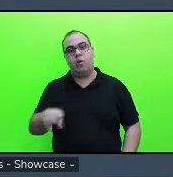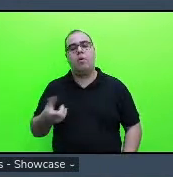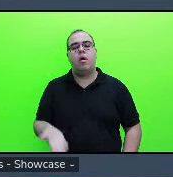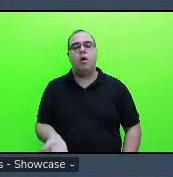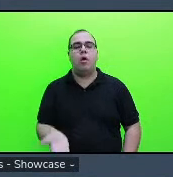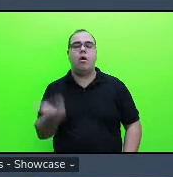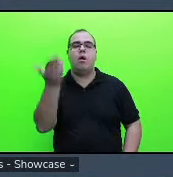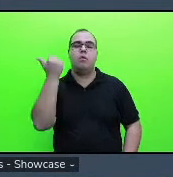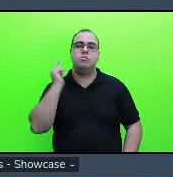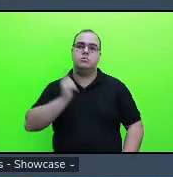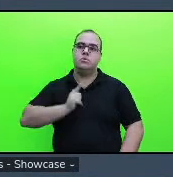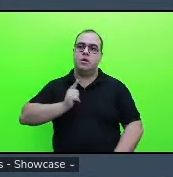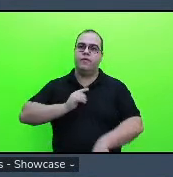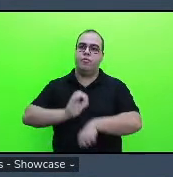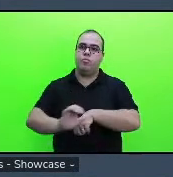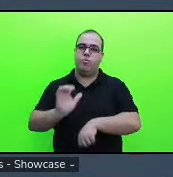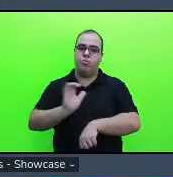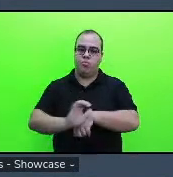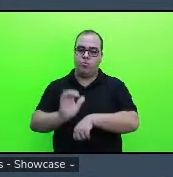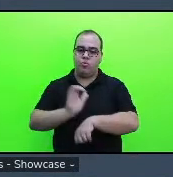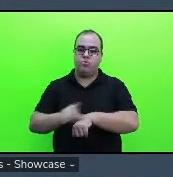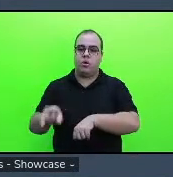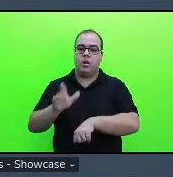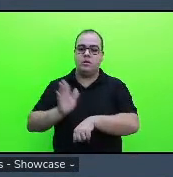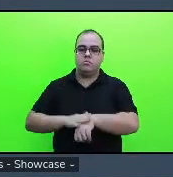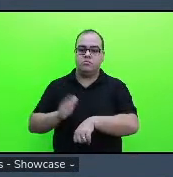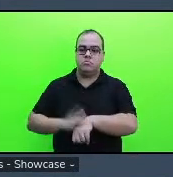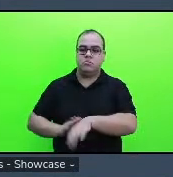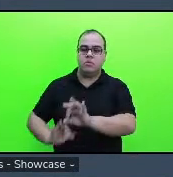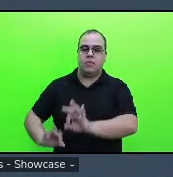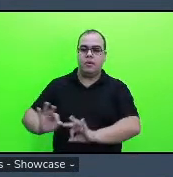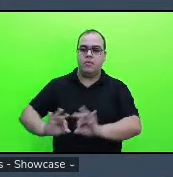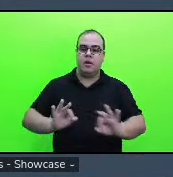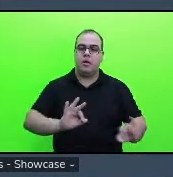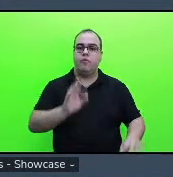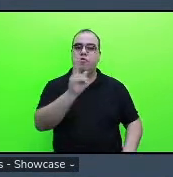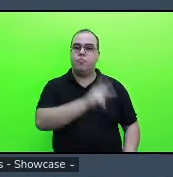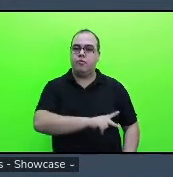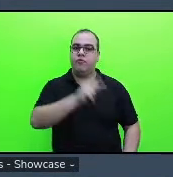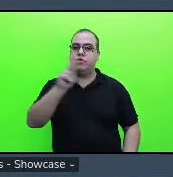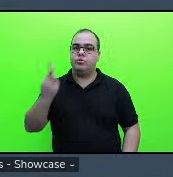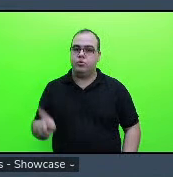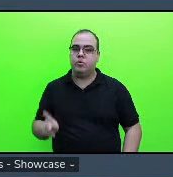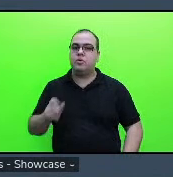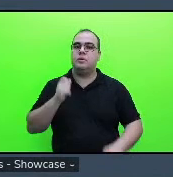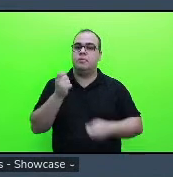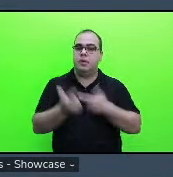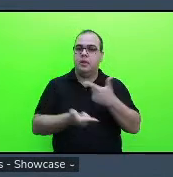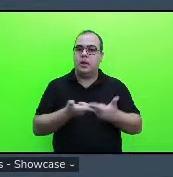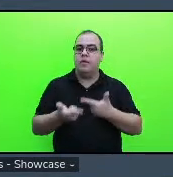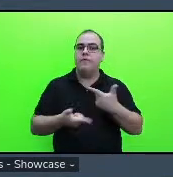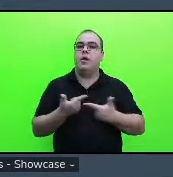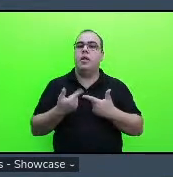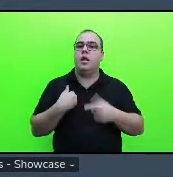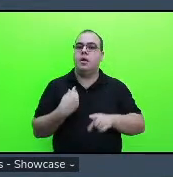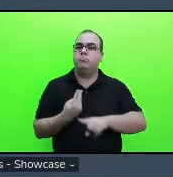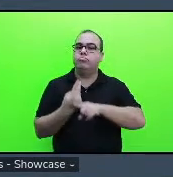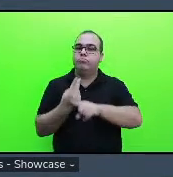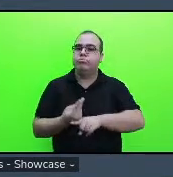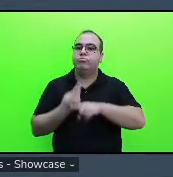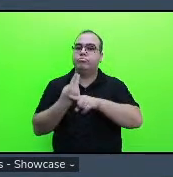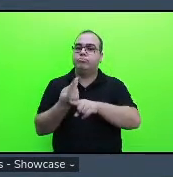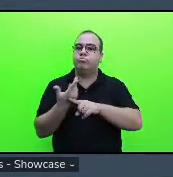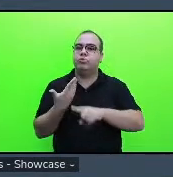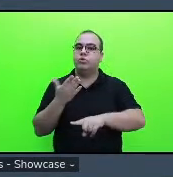tia fez que eles preparavam os professores para trabalharem a música nas escolas mas isso tem bem